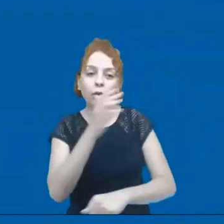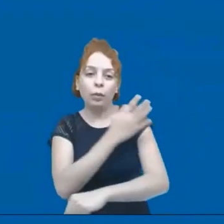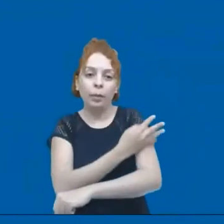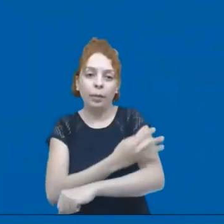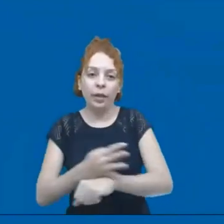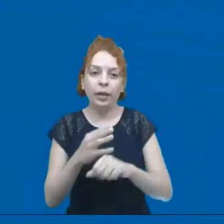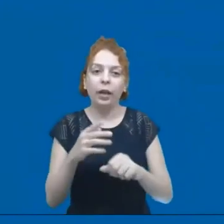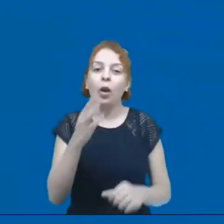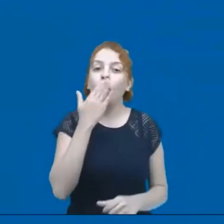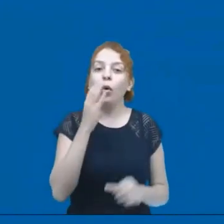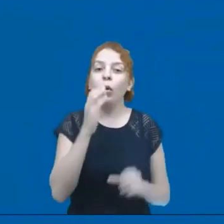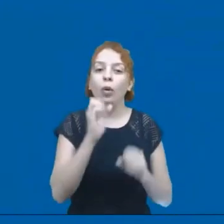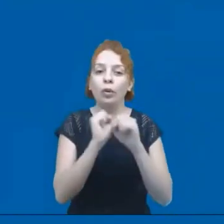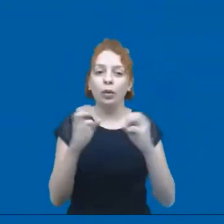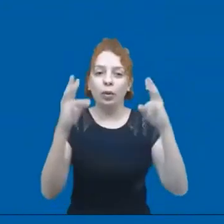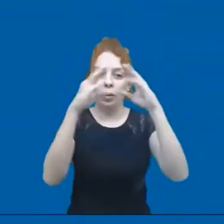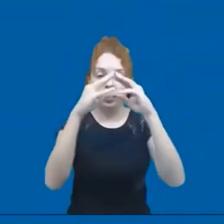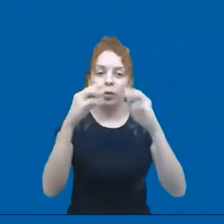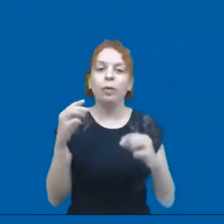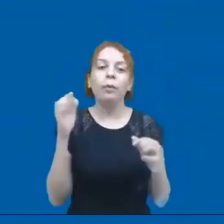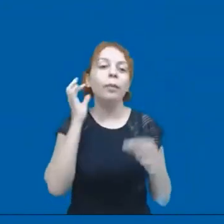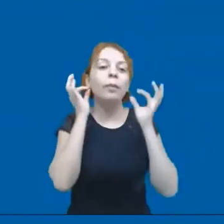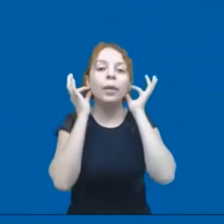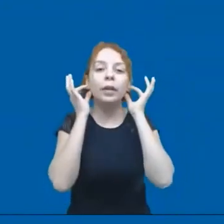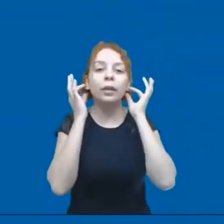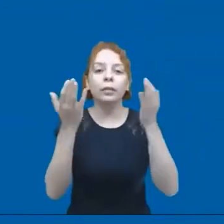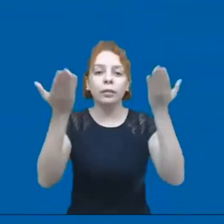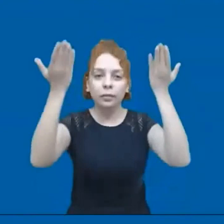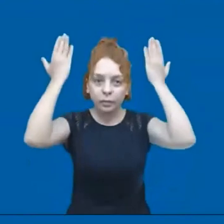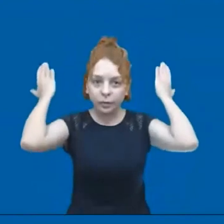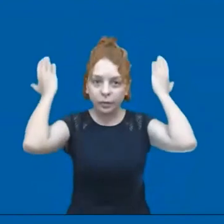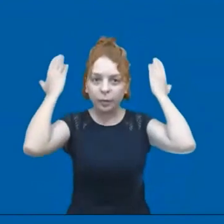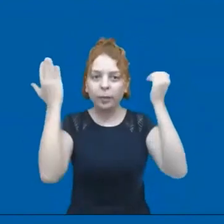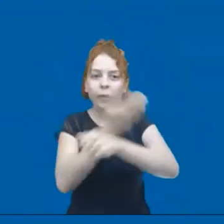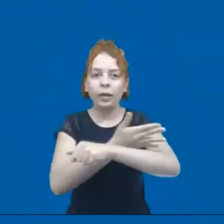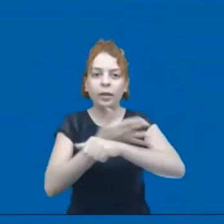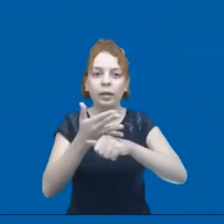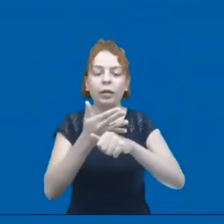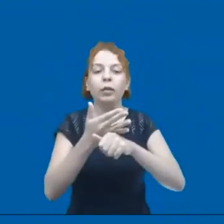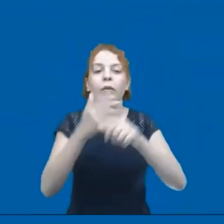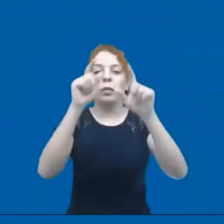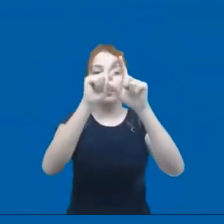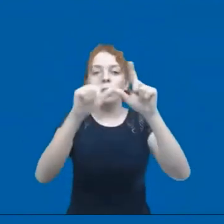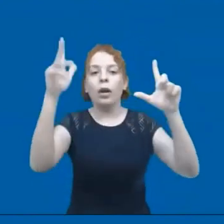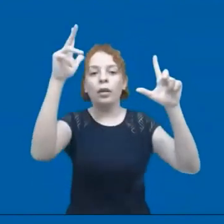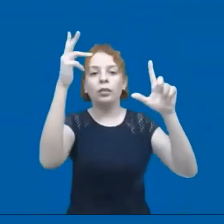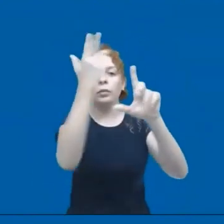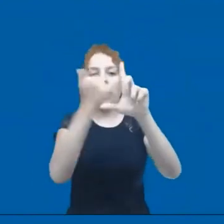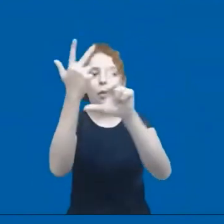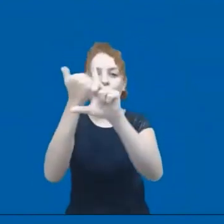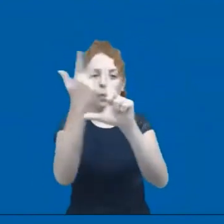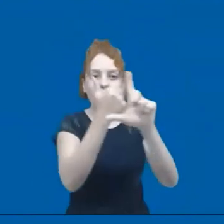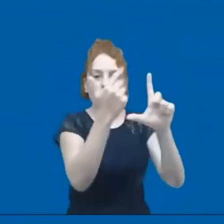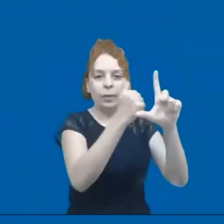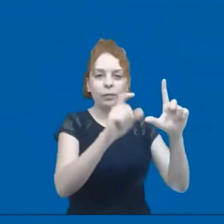as cores da ONU, um brinco, e atrás de mim tem uma parede branca com um quadro com o São Jorge, e os desenhos que eu e meu